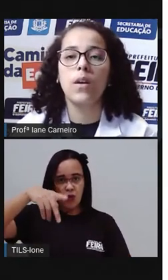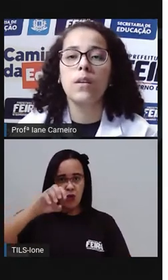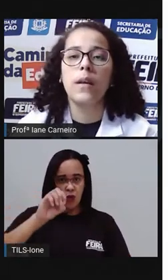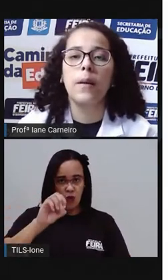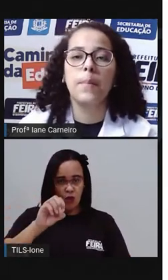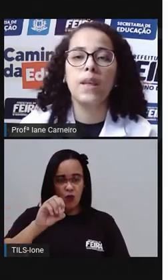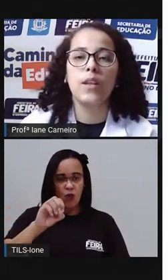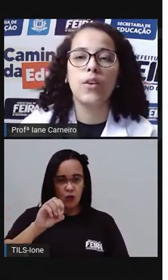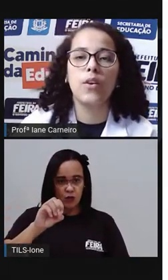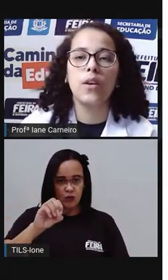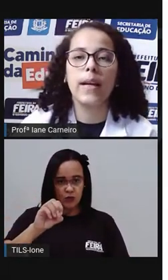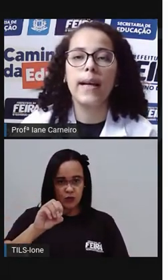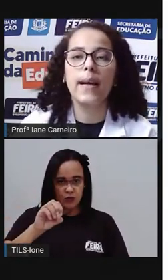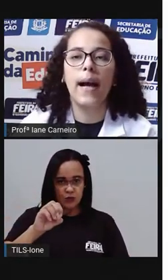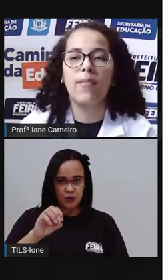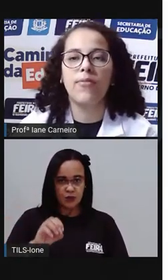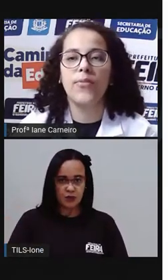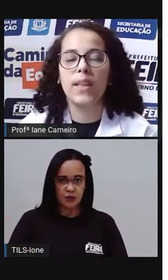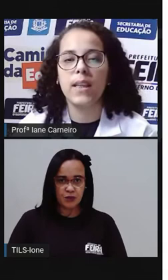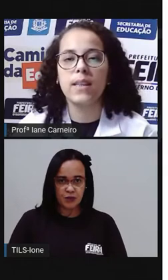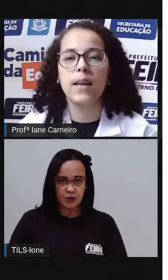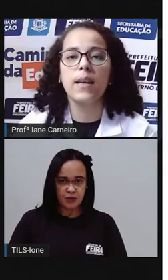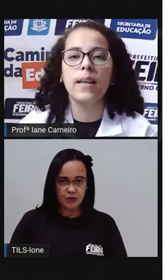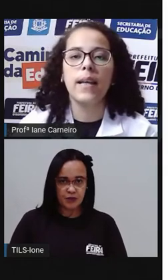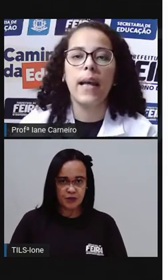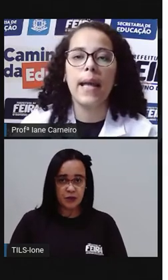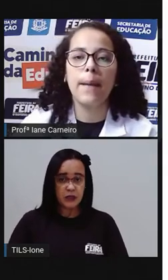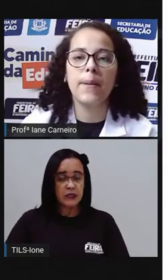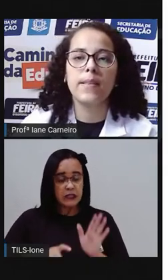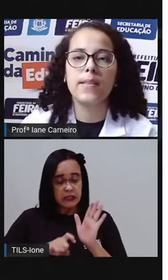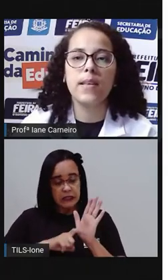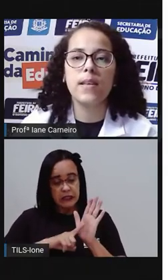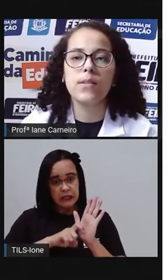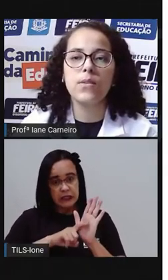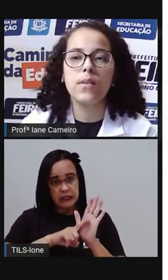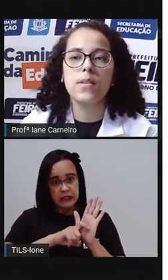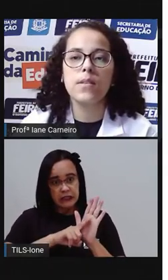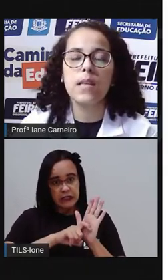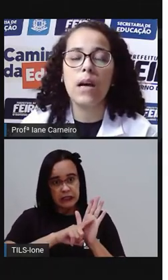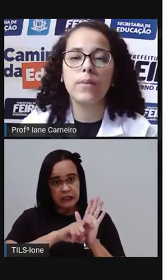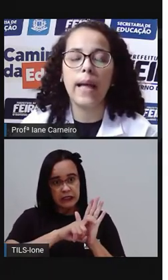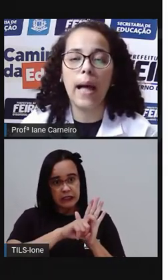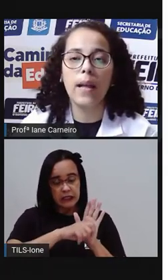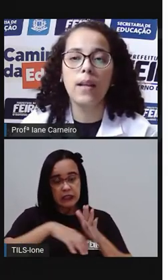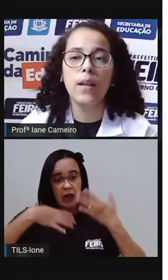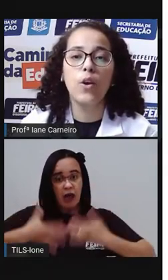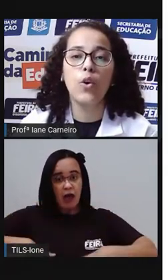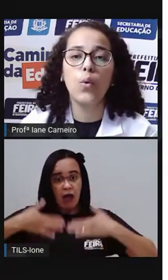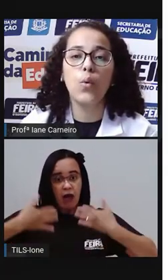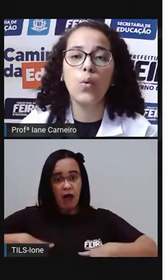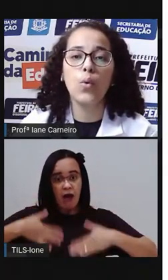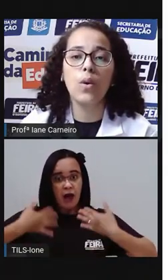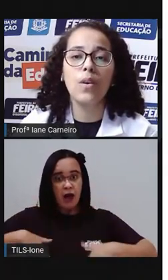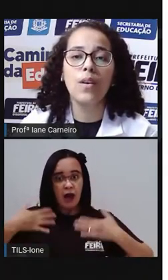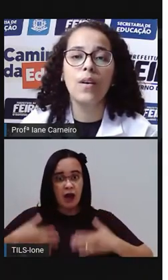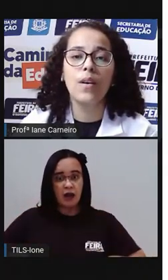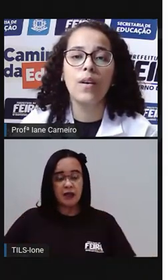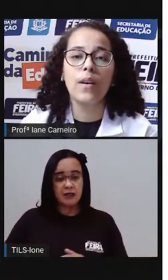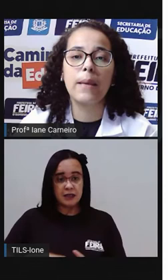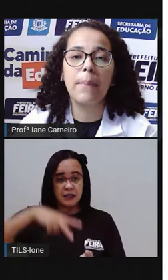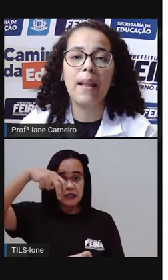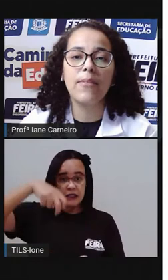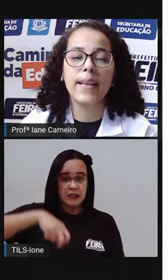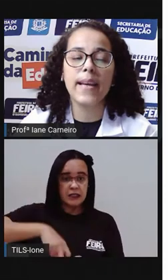Ó. Minhoca. Aflita. É preciso saltar. O...